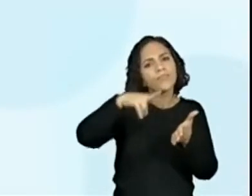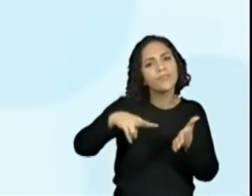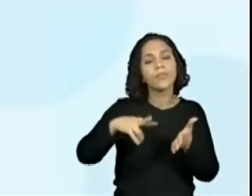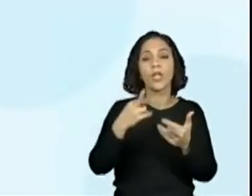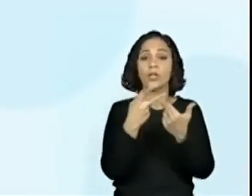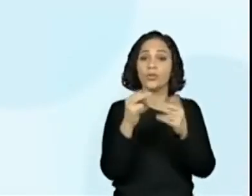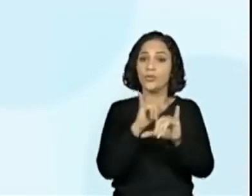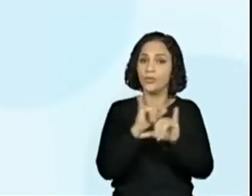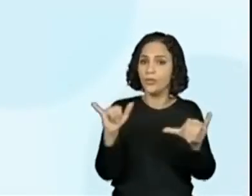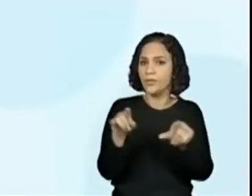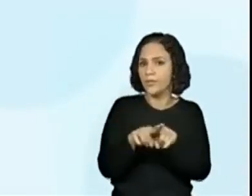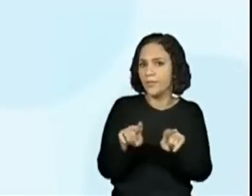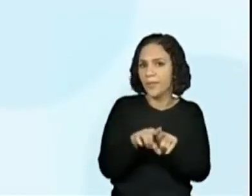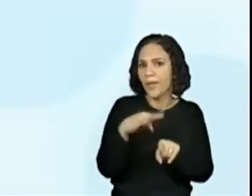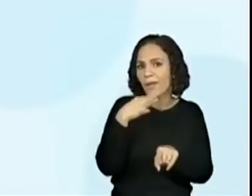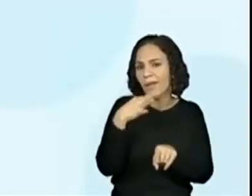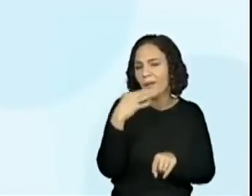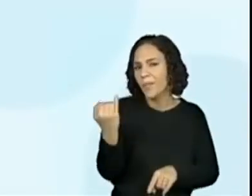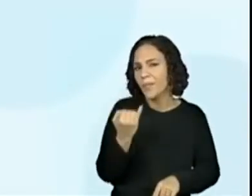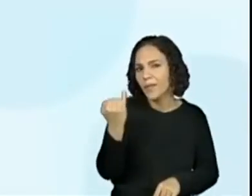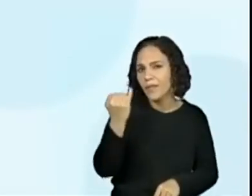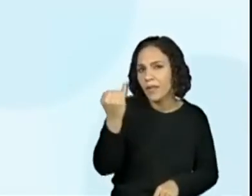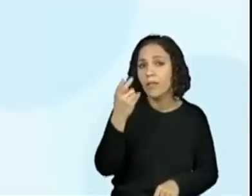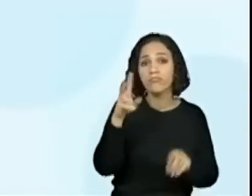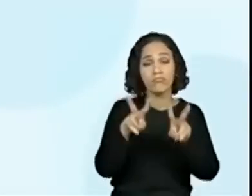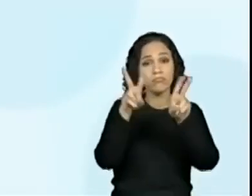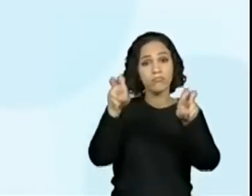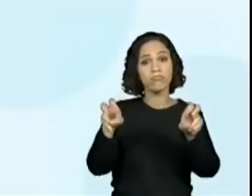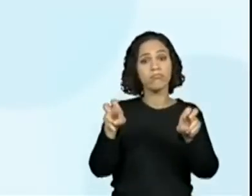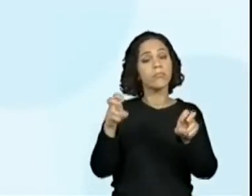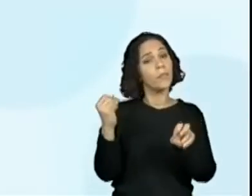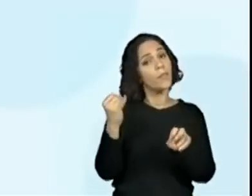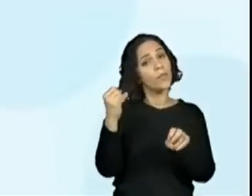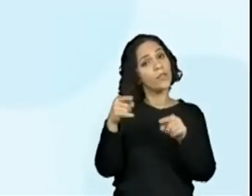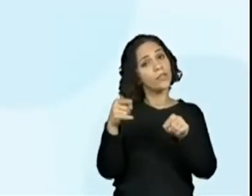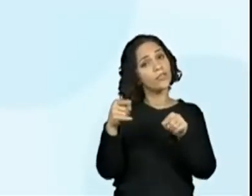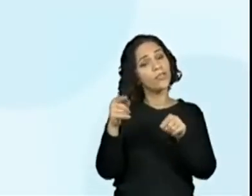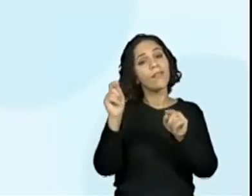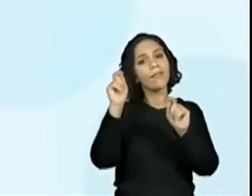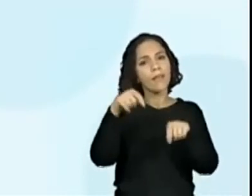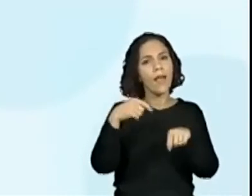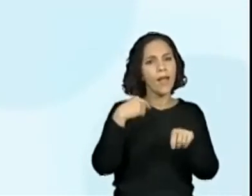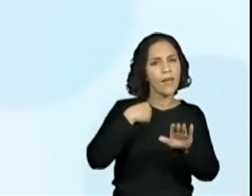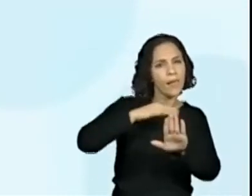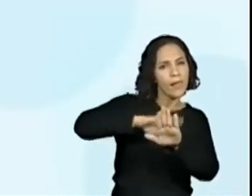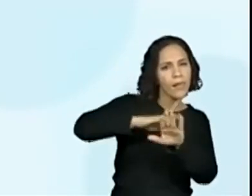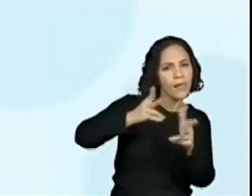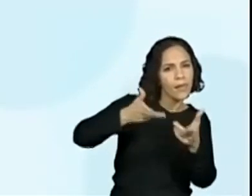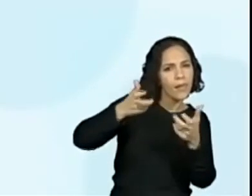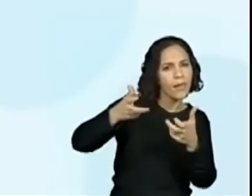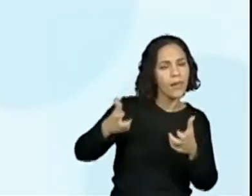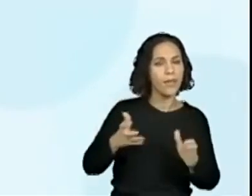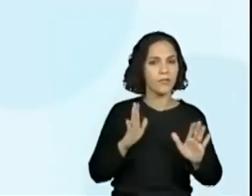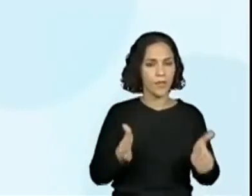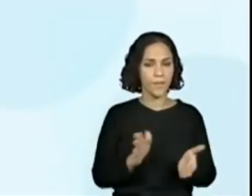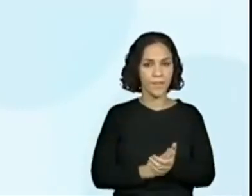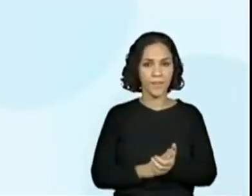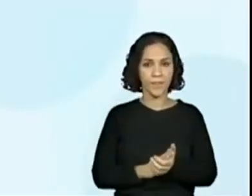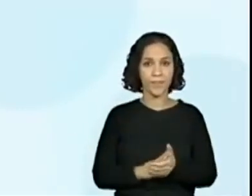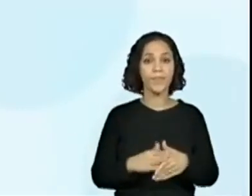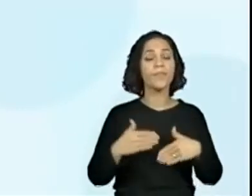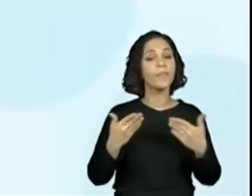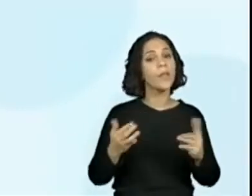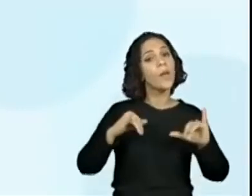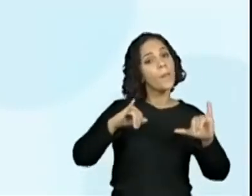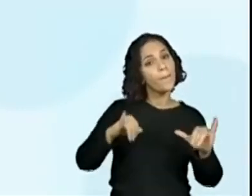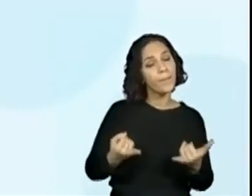notícia e conhecemos a importância do seu título, que por meio dele nós podemos fazer diversas inferências, né, professora? Fazendo ali as